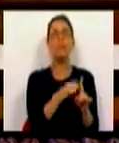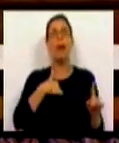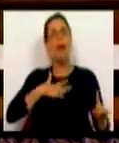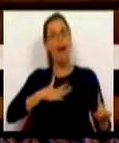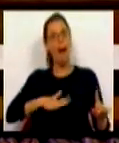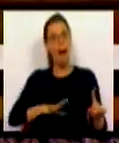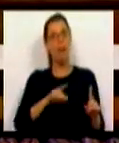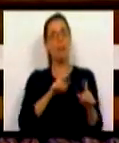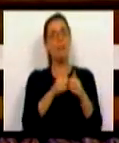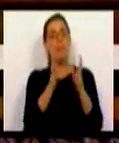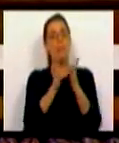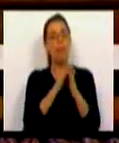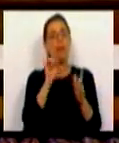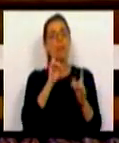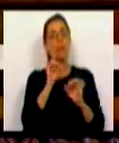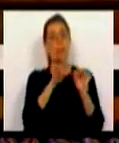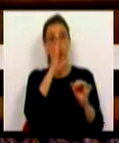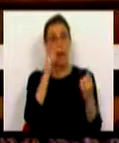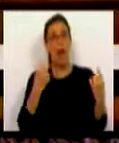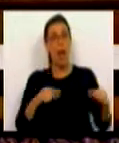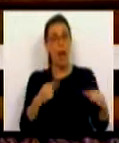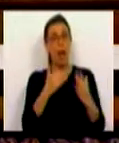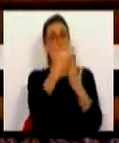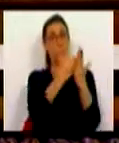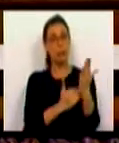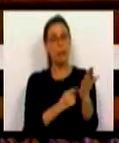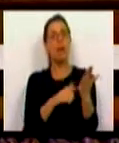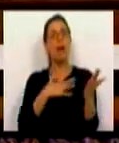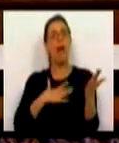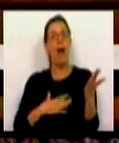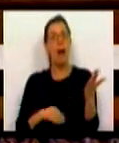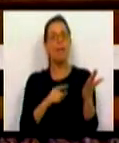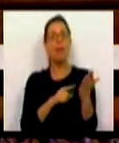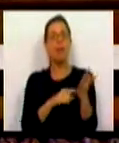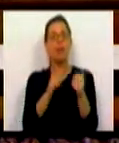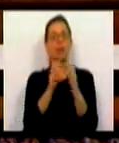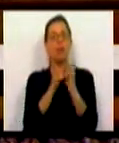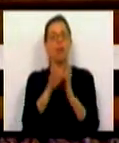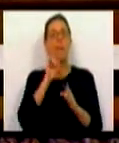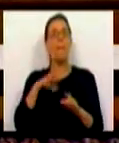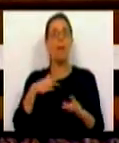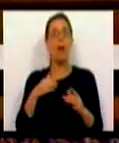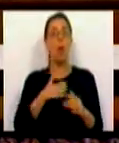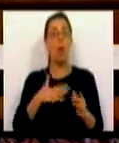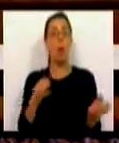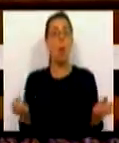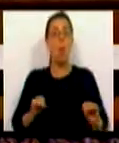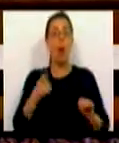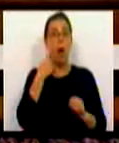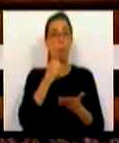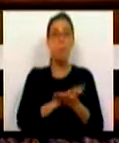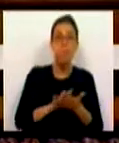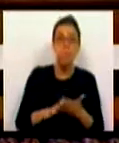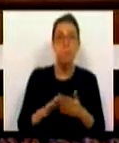pretendemos colocar todo o património do Estado já existente e onde pretendemos colocar todo o património sem dono conhecido